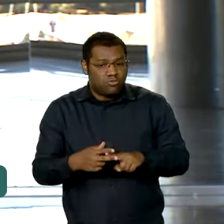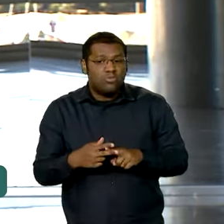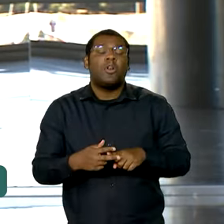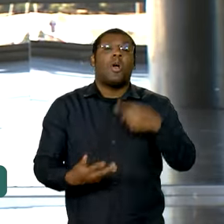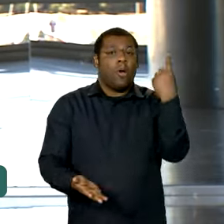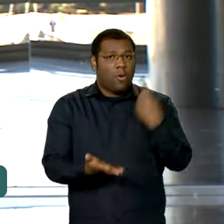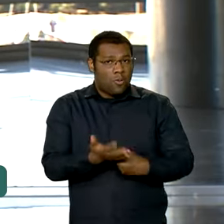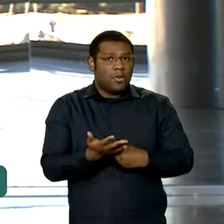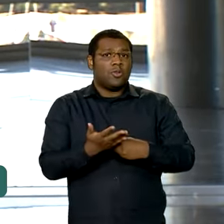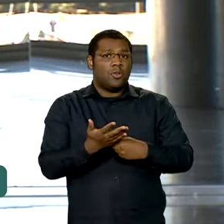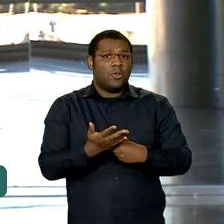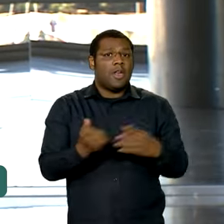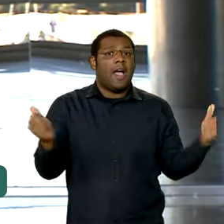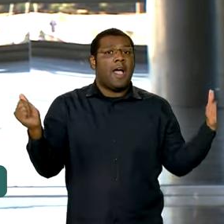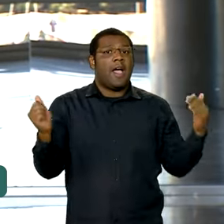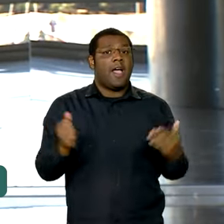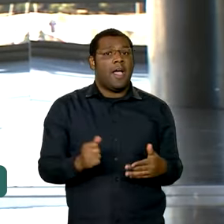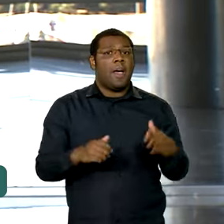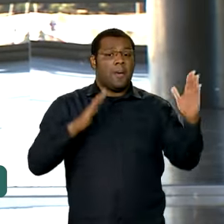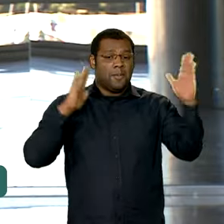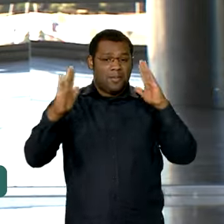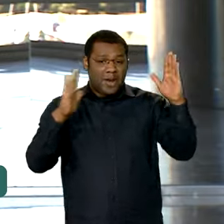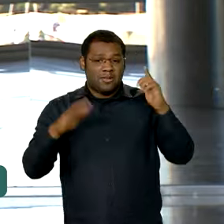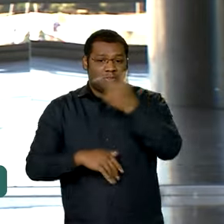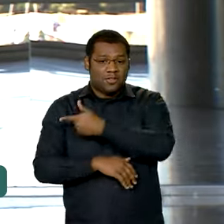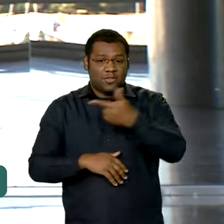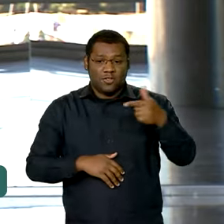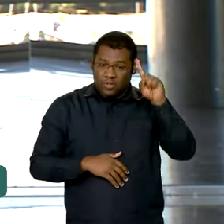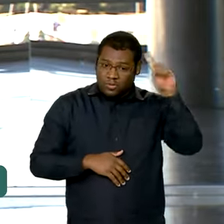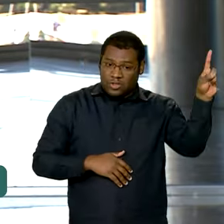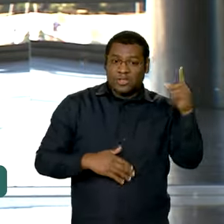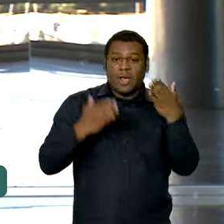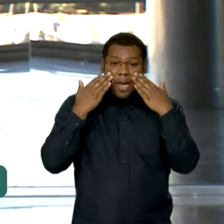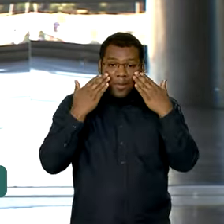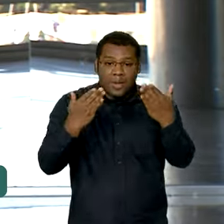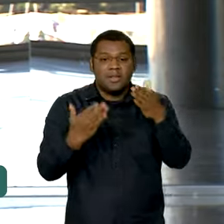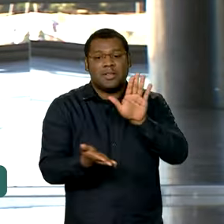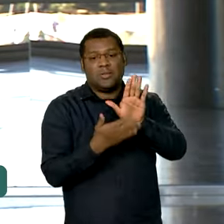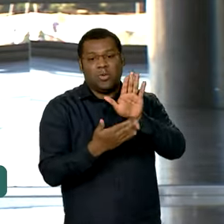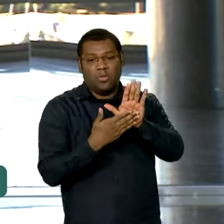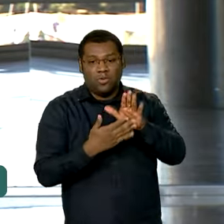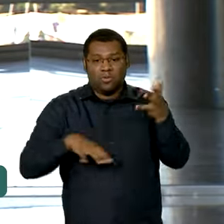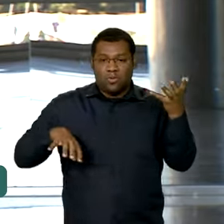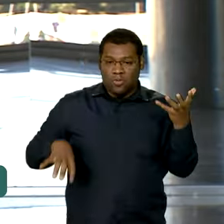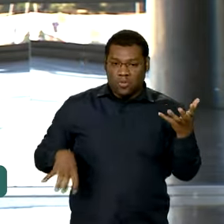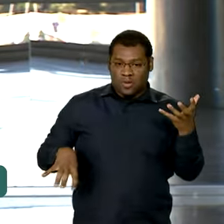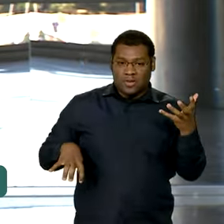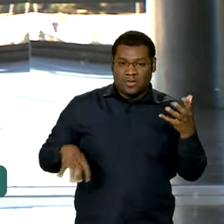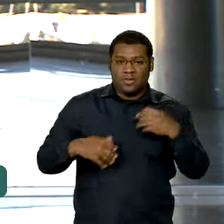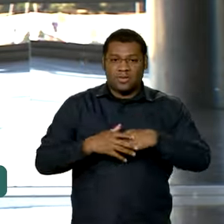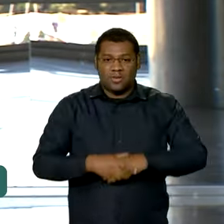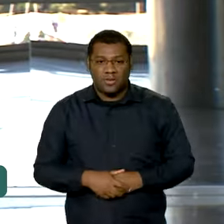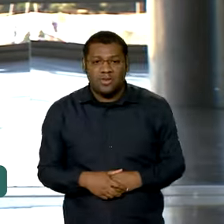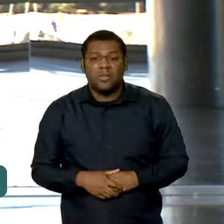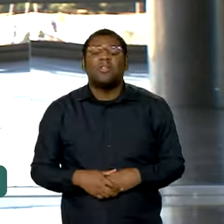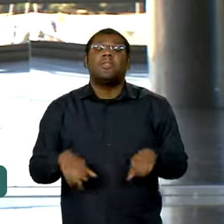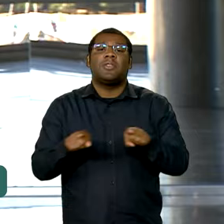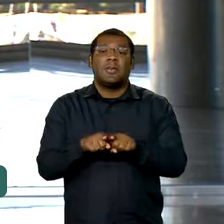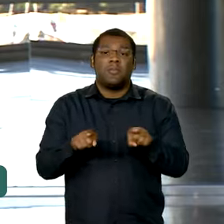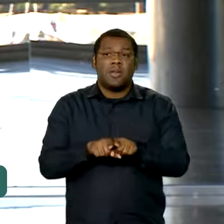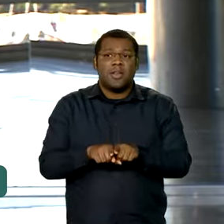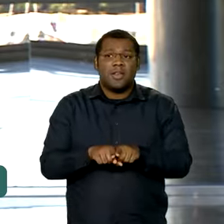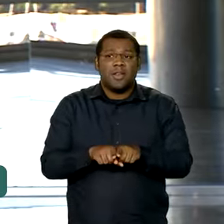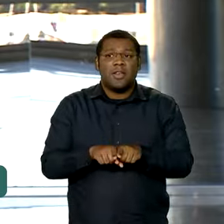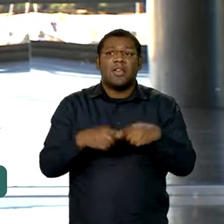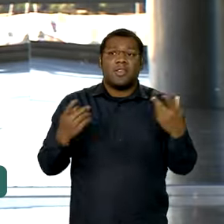orçamentária em até 22 dias ao Congresso Nacional. E também falou que não vai aceitar que nenhum ajuste financeiro seja feito em cima